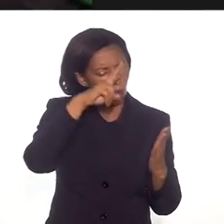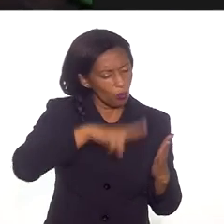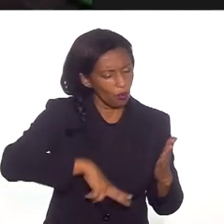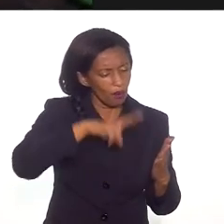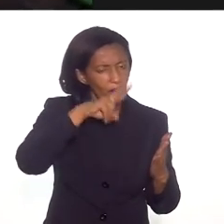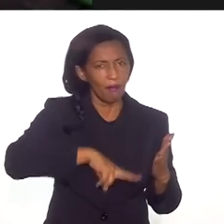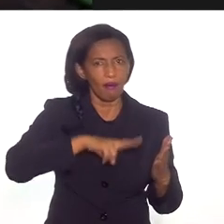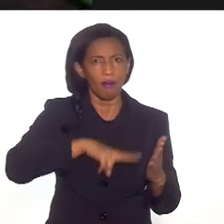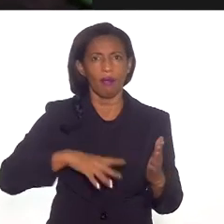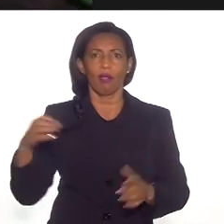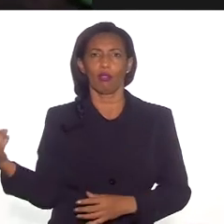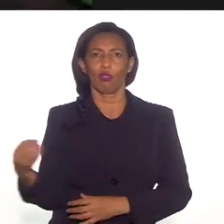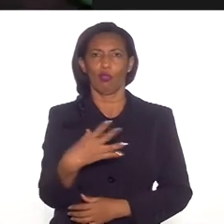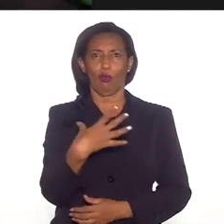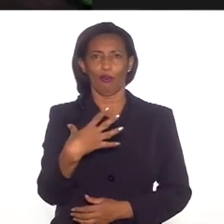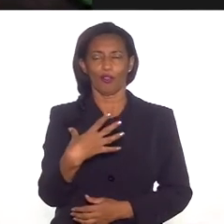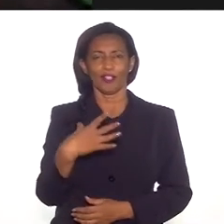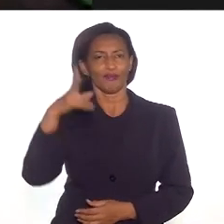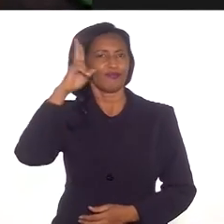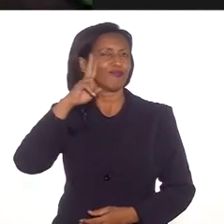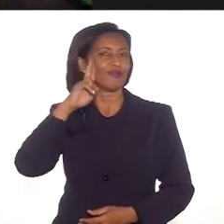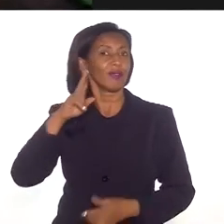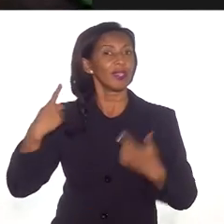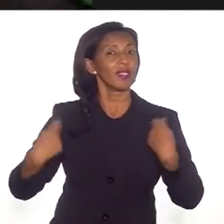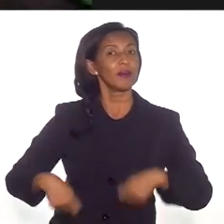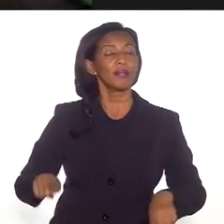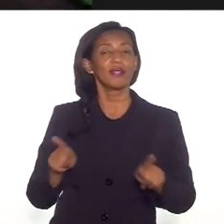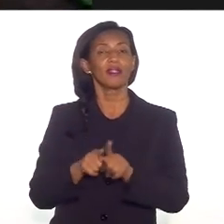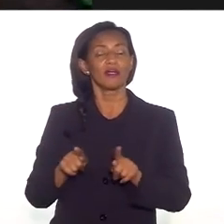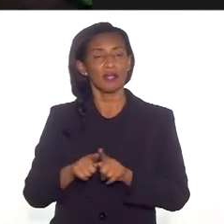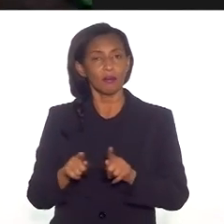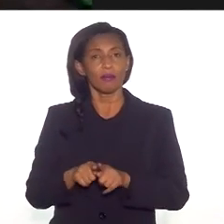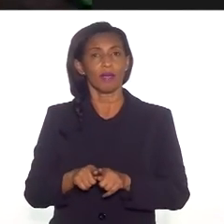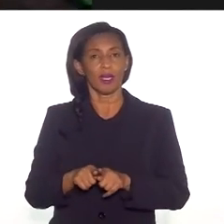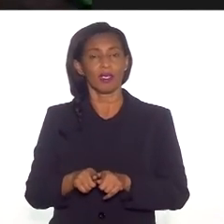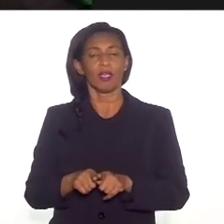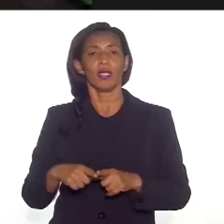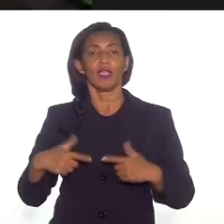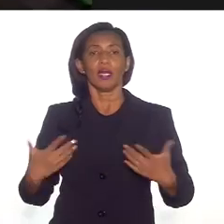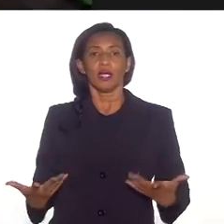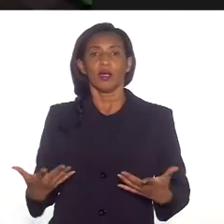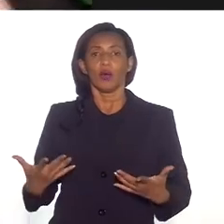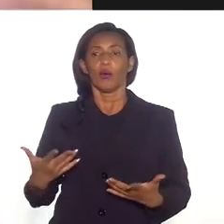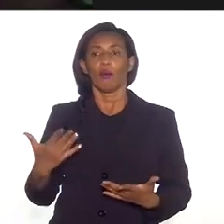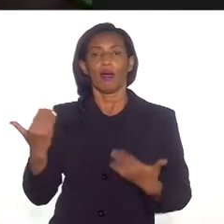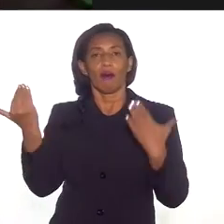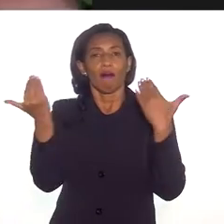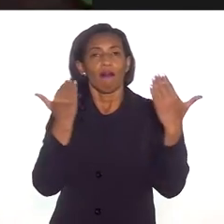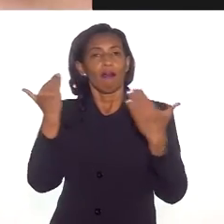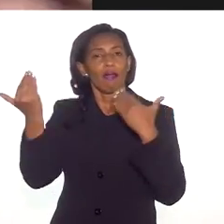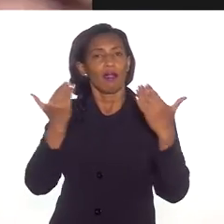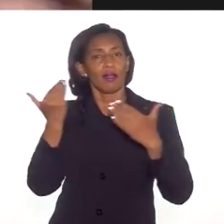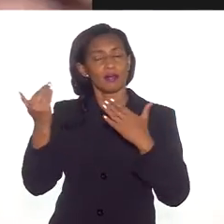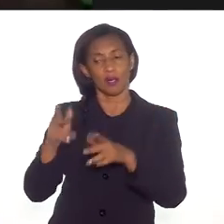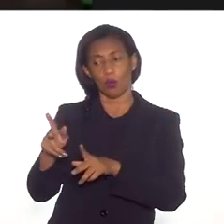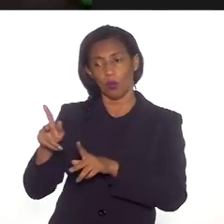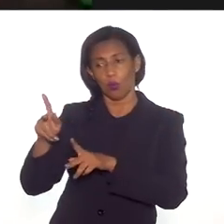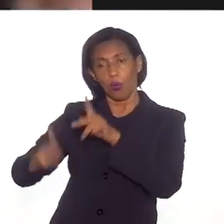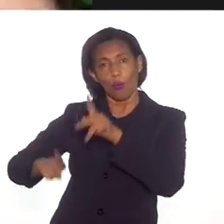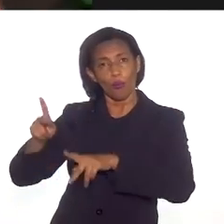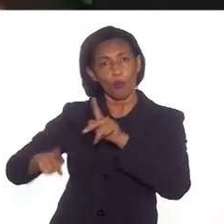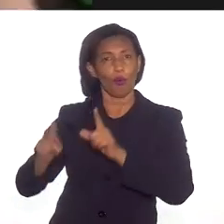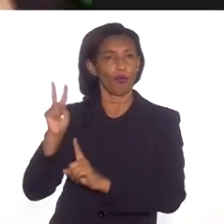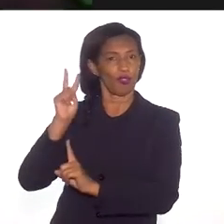com essa nova realidade, e é necessário, portanto, também estabelecer uma relação com as populações